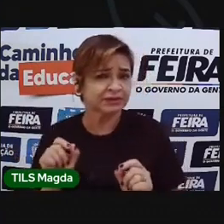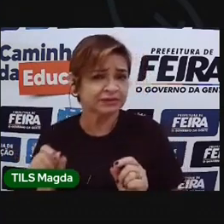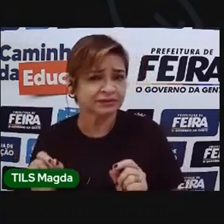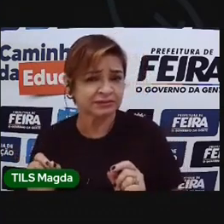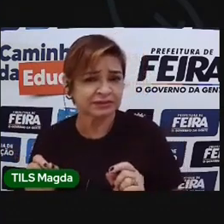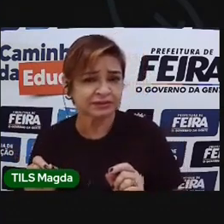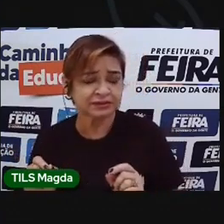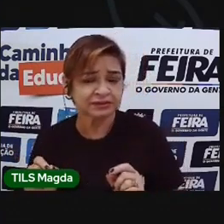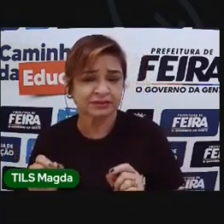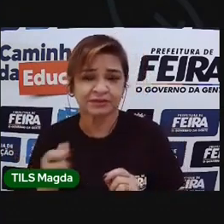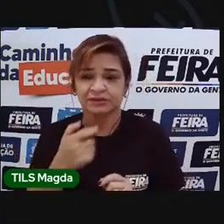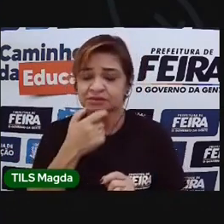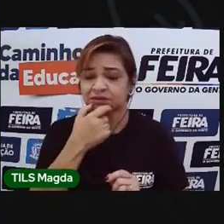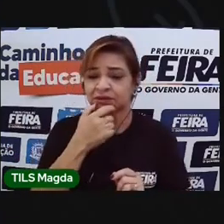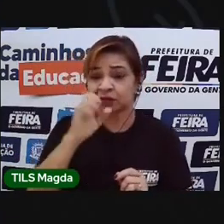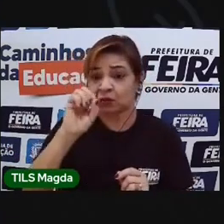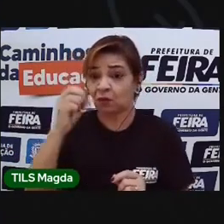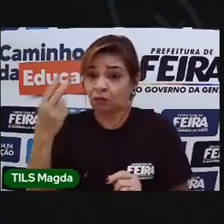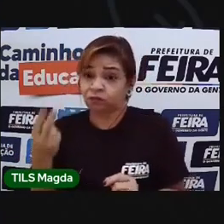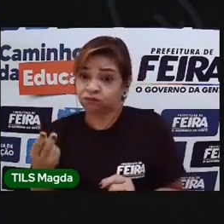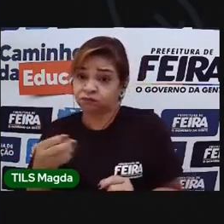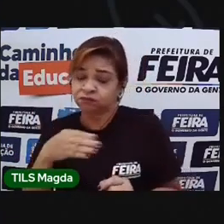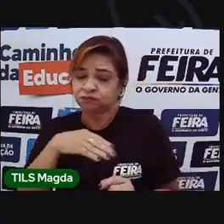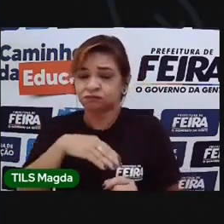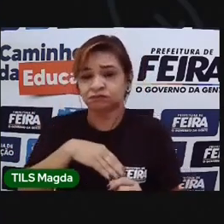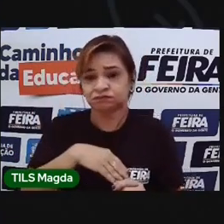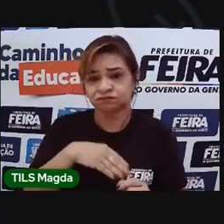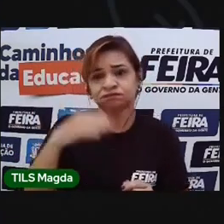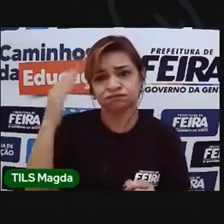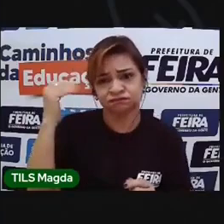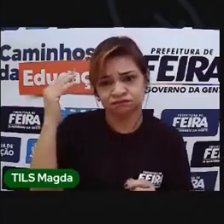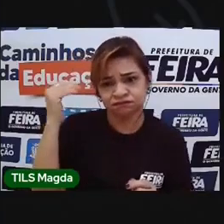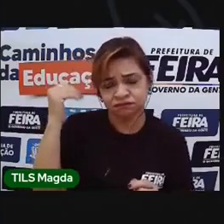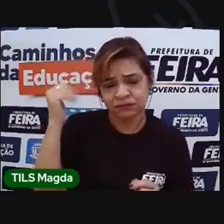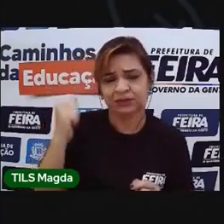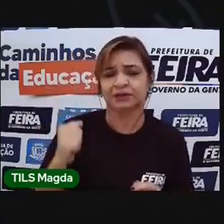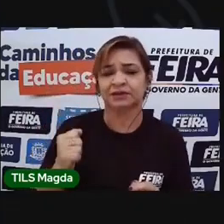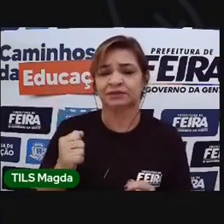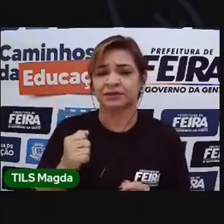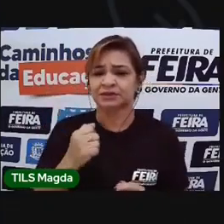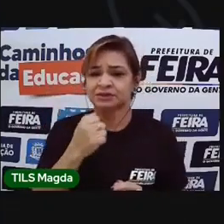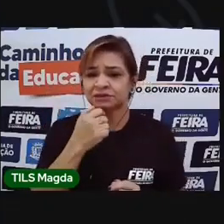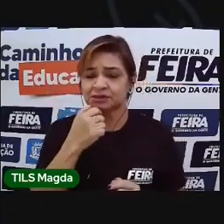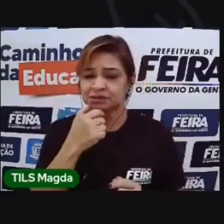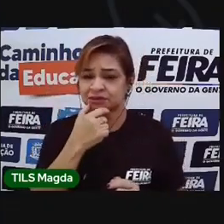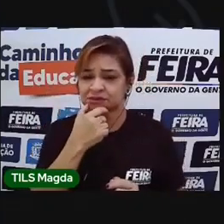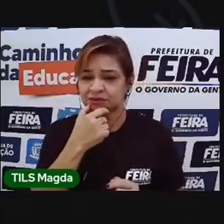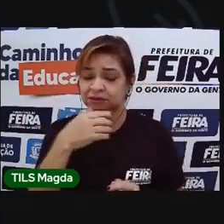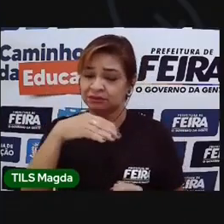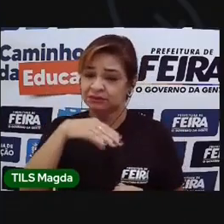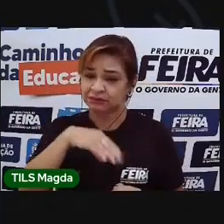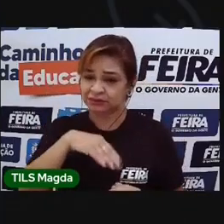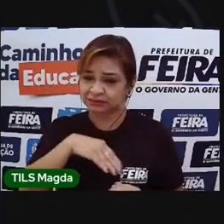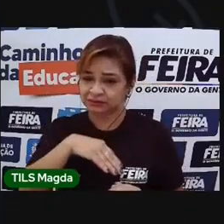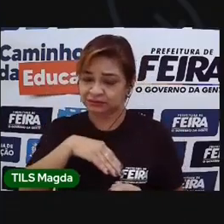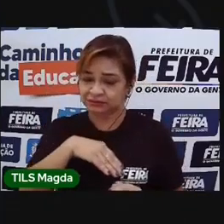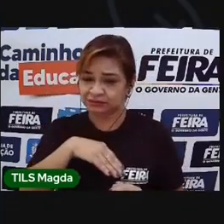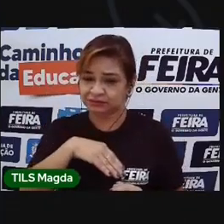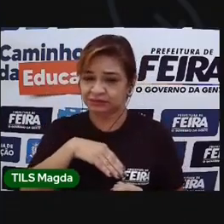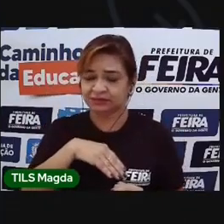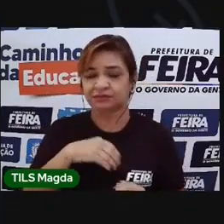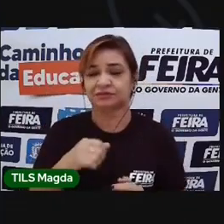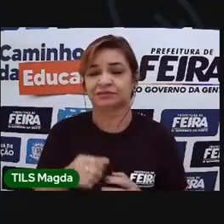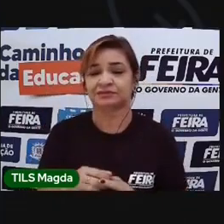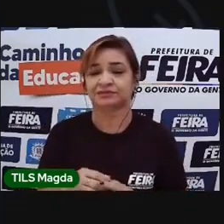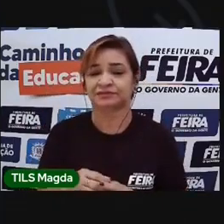idioma que falamos. Não há dúvidas de que sabemos falar muito bem a língua portuguesa. Mas eu